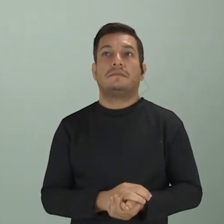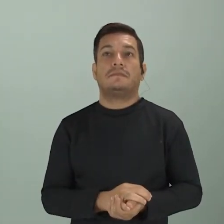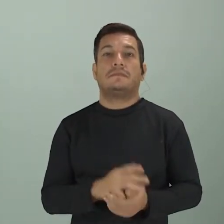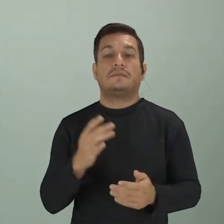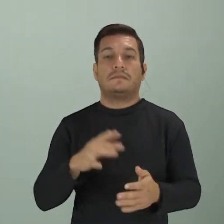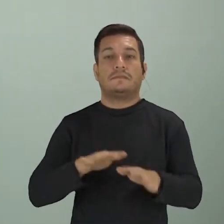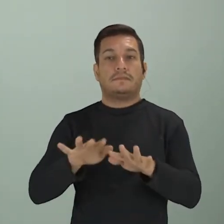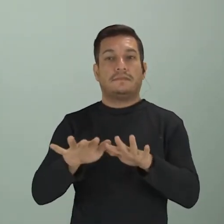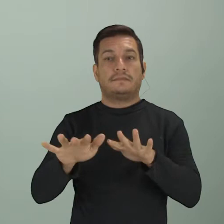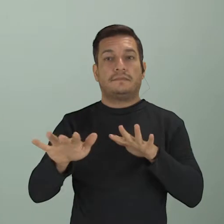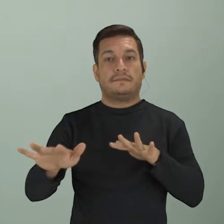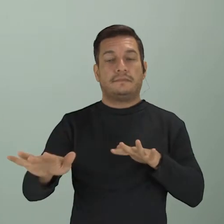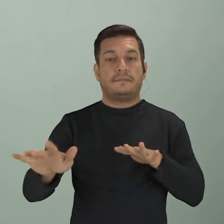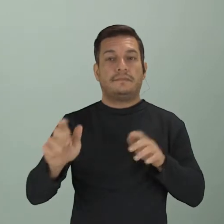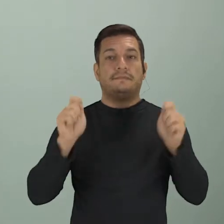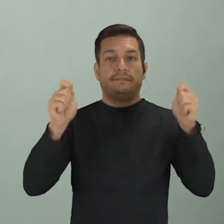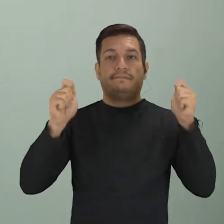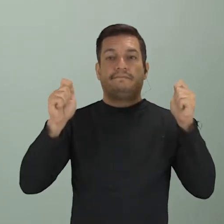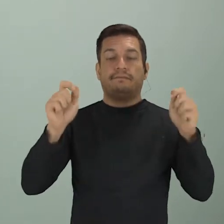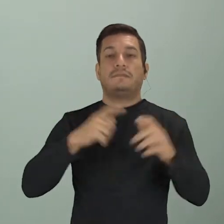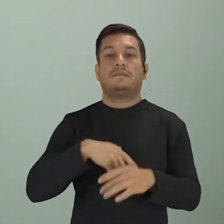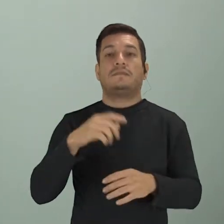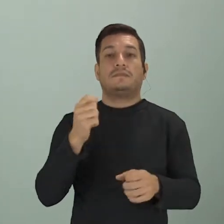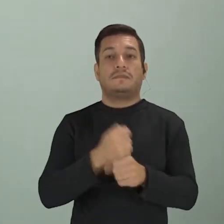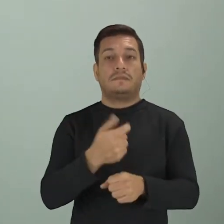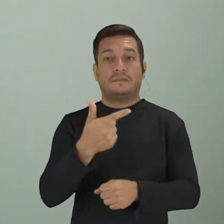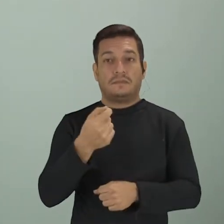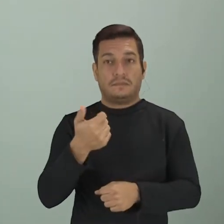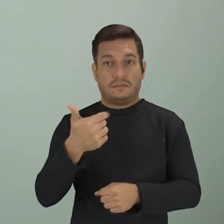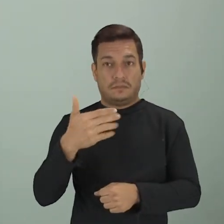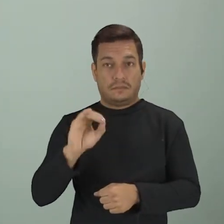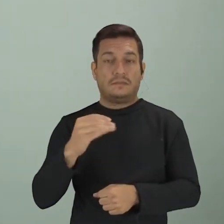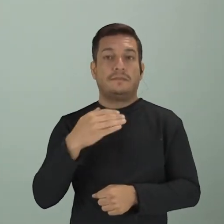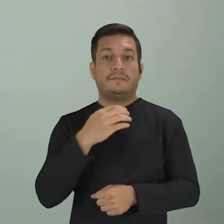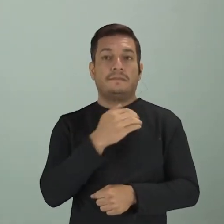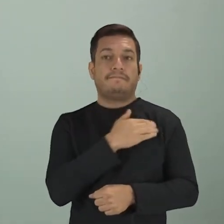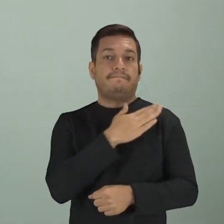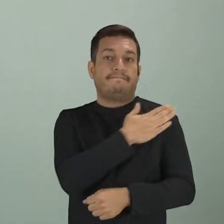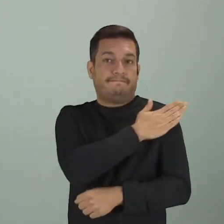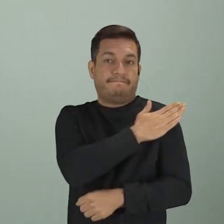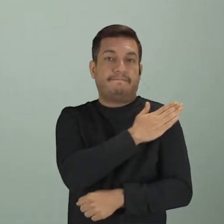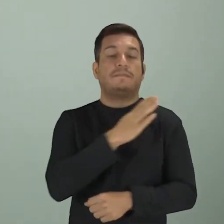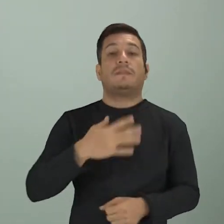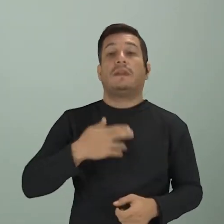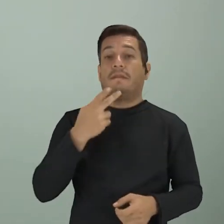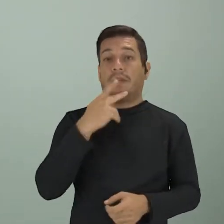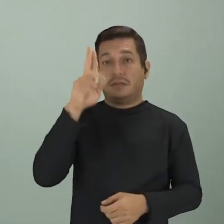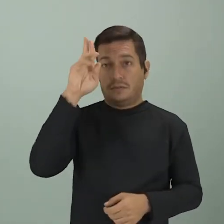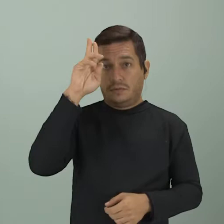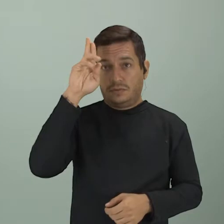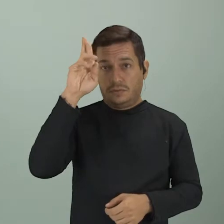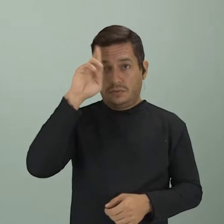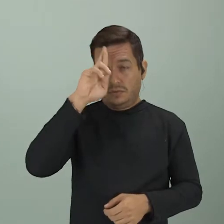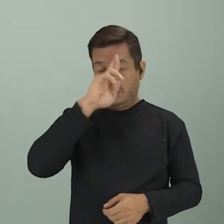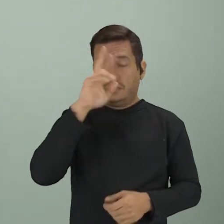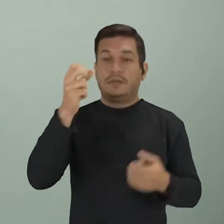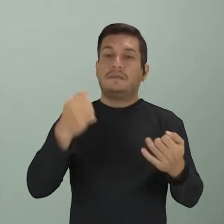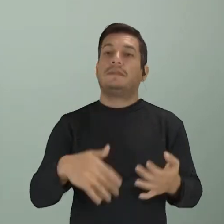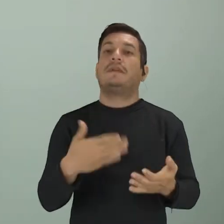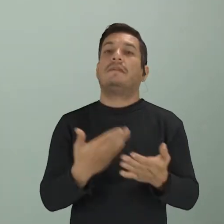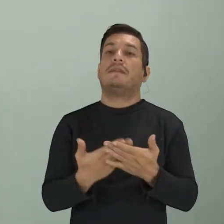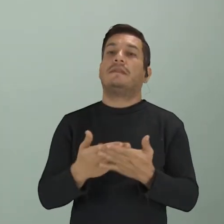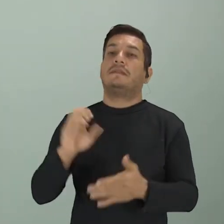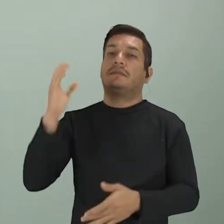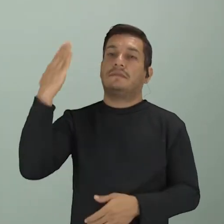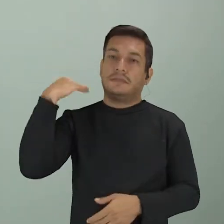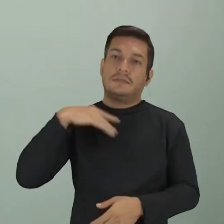os protestos antirracistas em 2020. Quando fala de história, a gente geralmente associa a história a fatos passados, né?